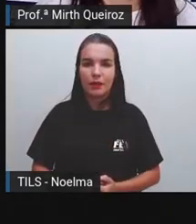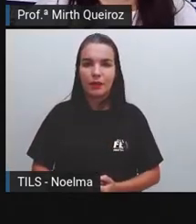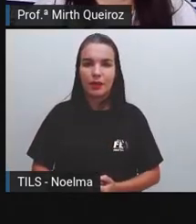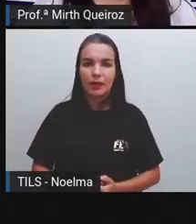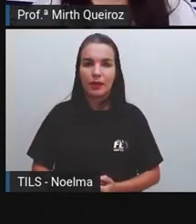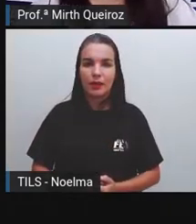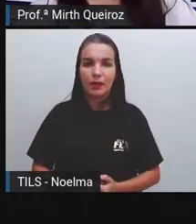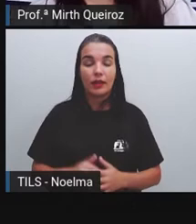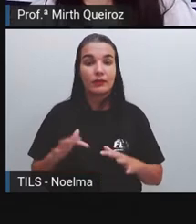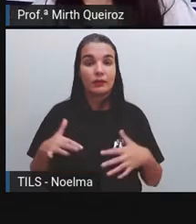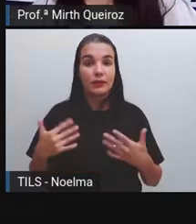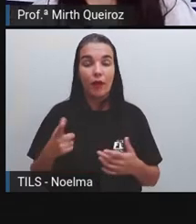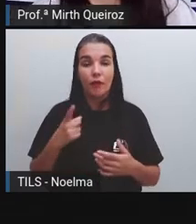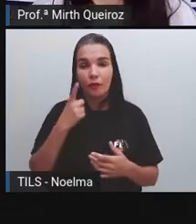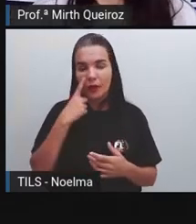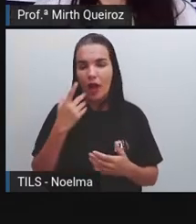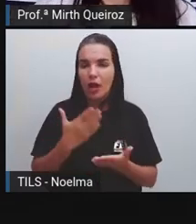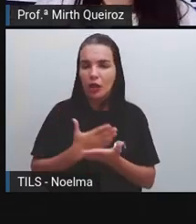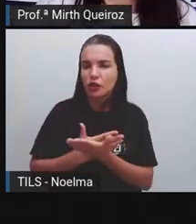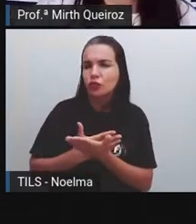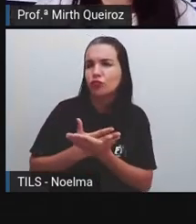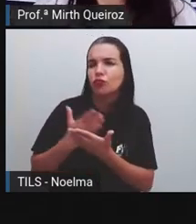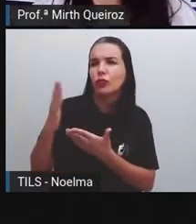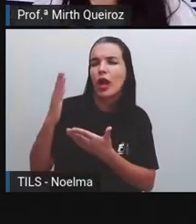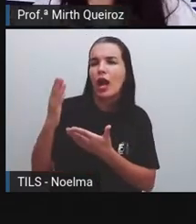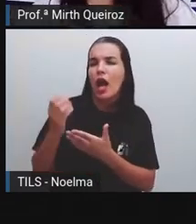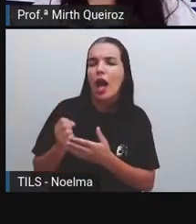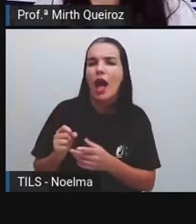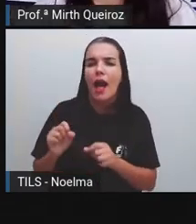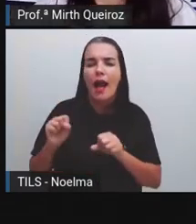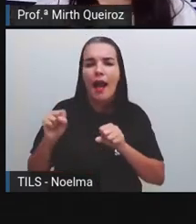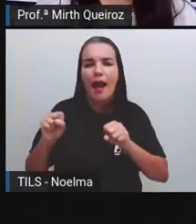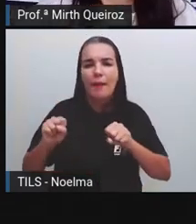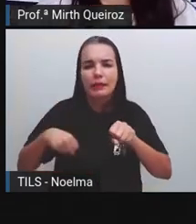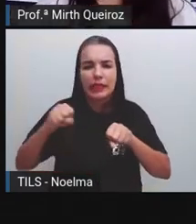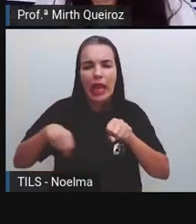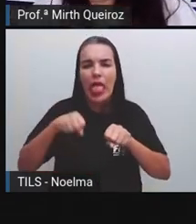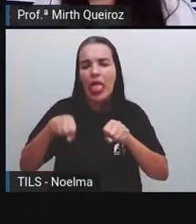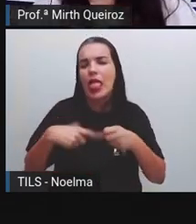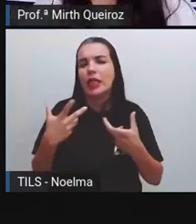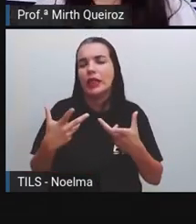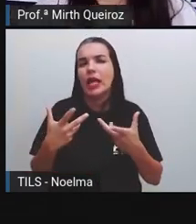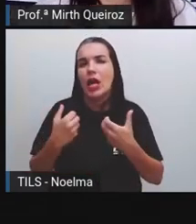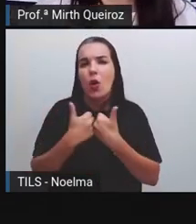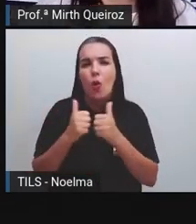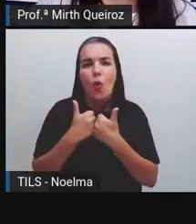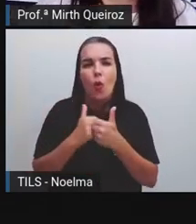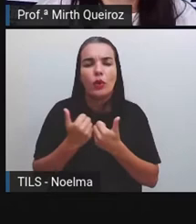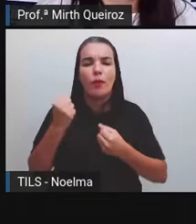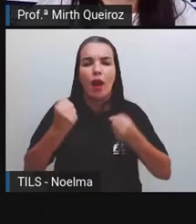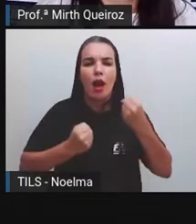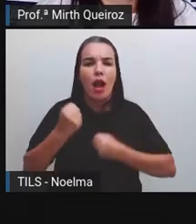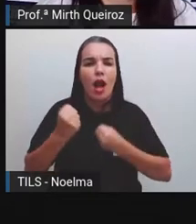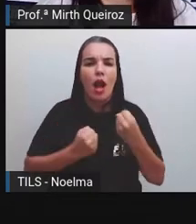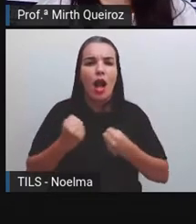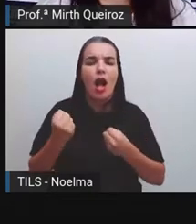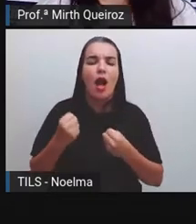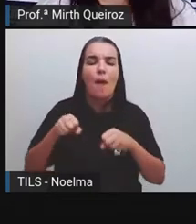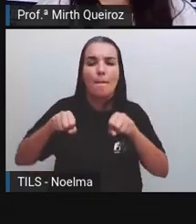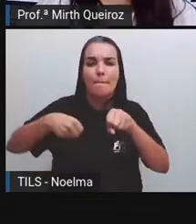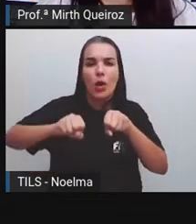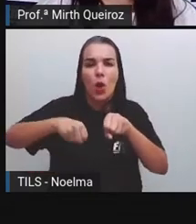os carros, as motos, bicicletas, né? Os ônibus, são utilizados aí para